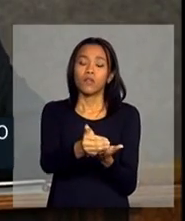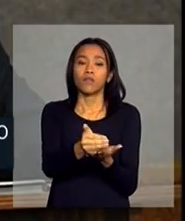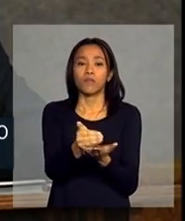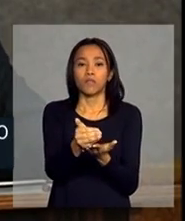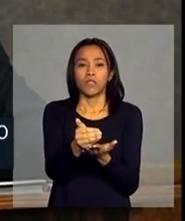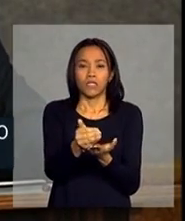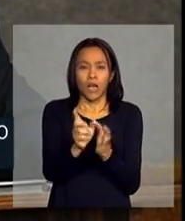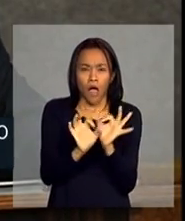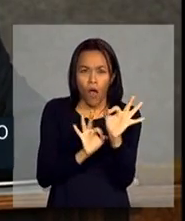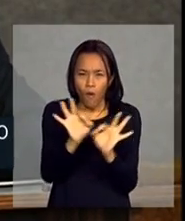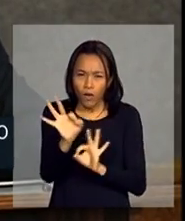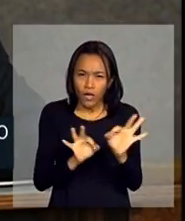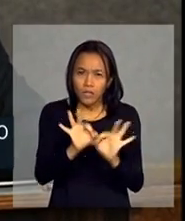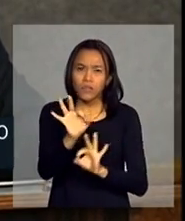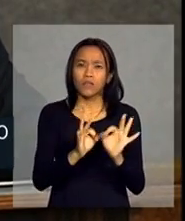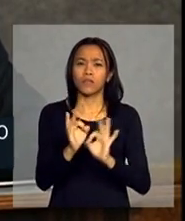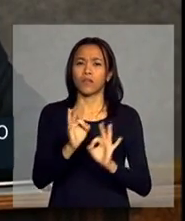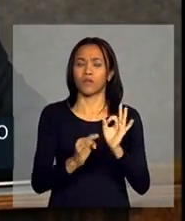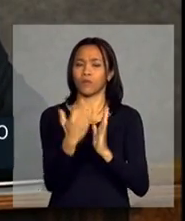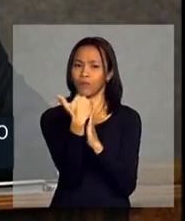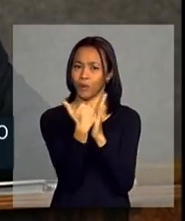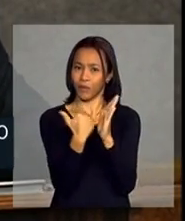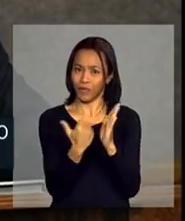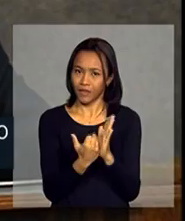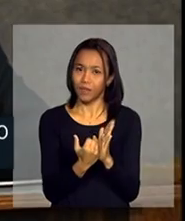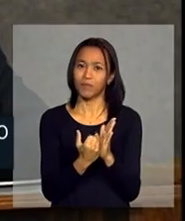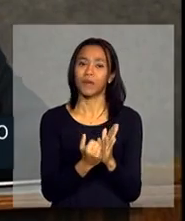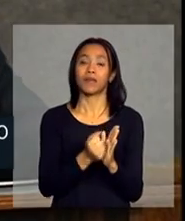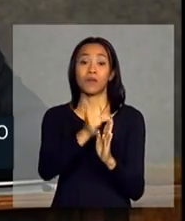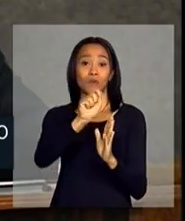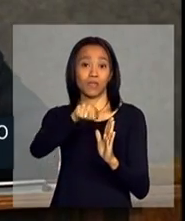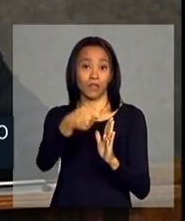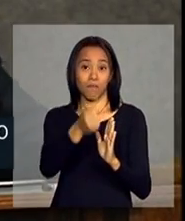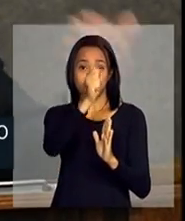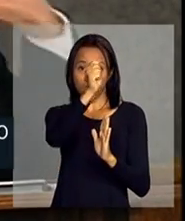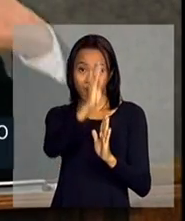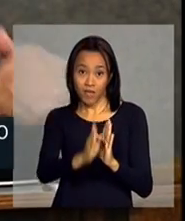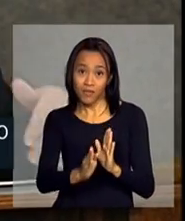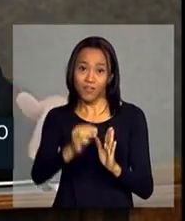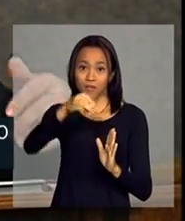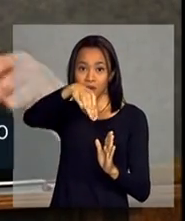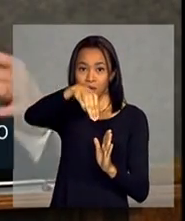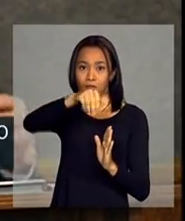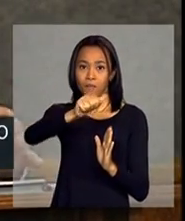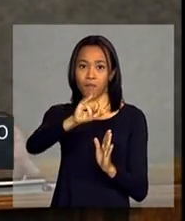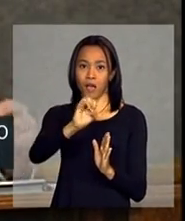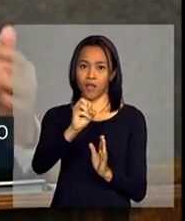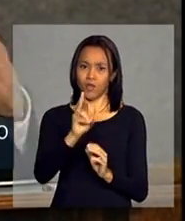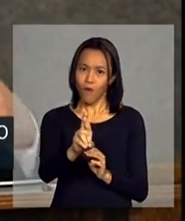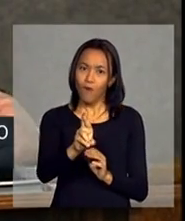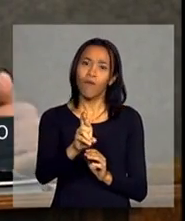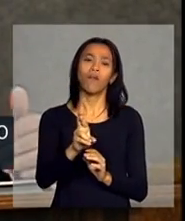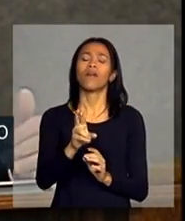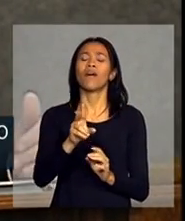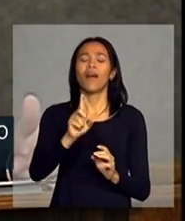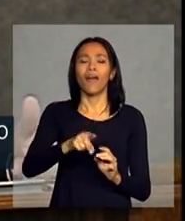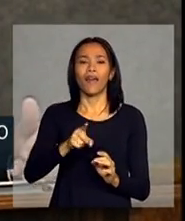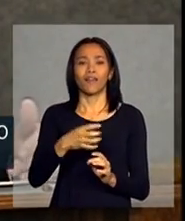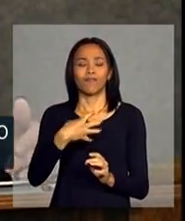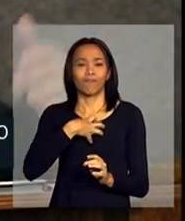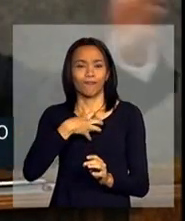a montagem do Plano Brasil Maior, era muito demandado em relação a mim, em particular,